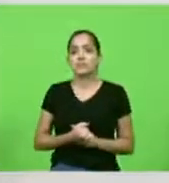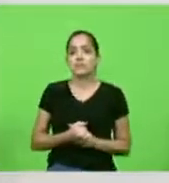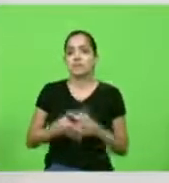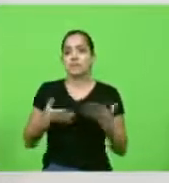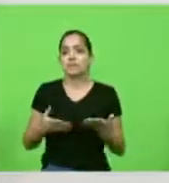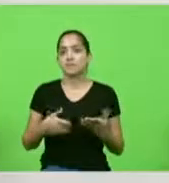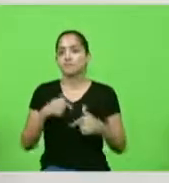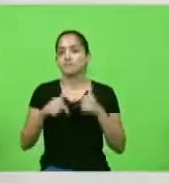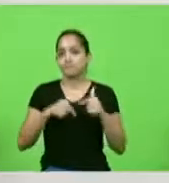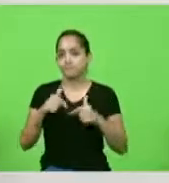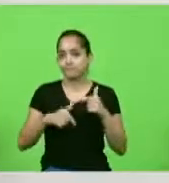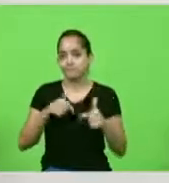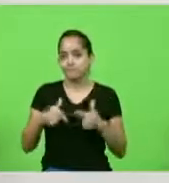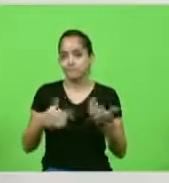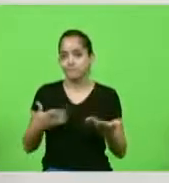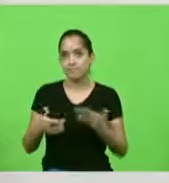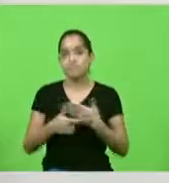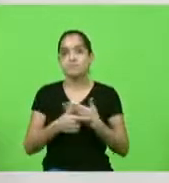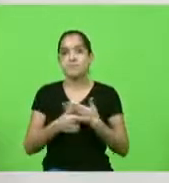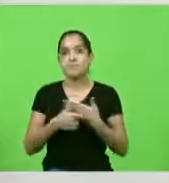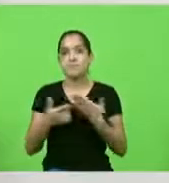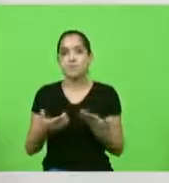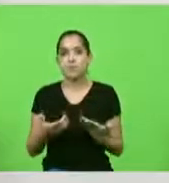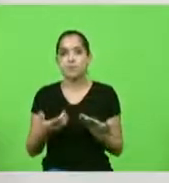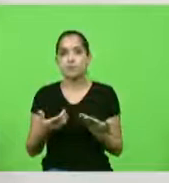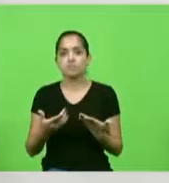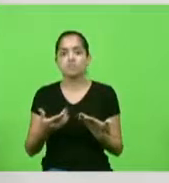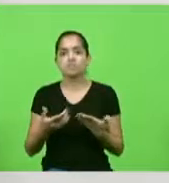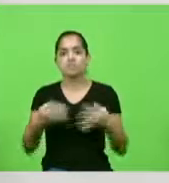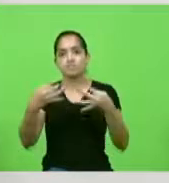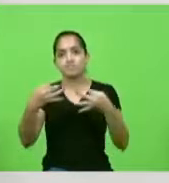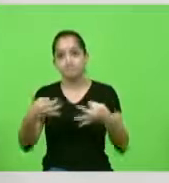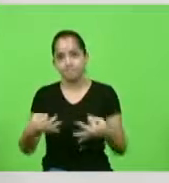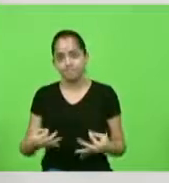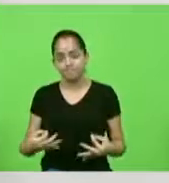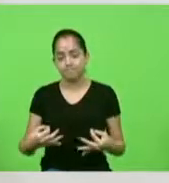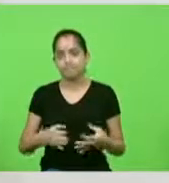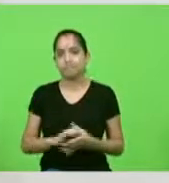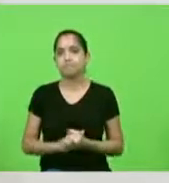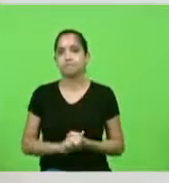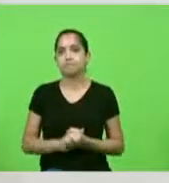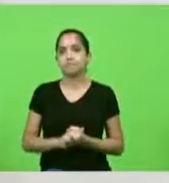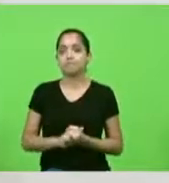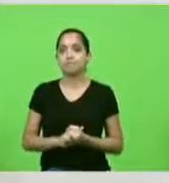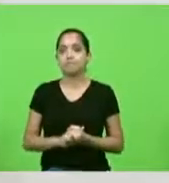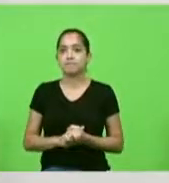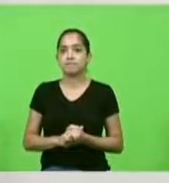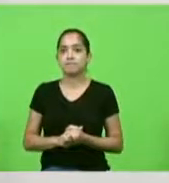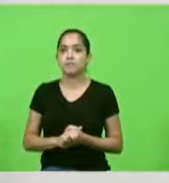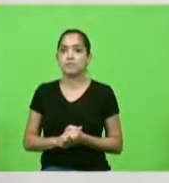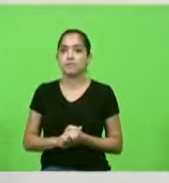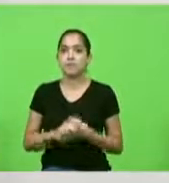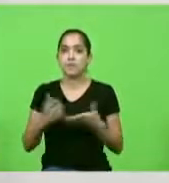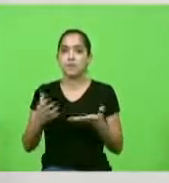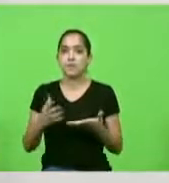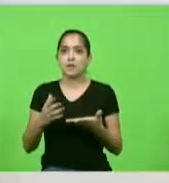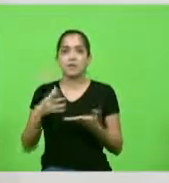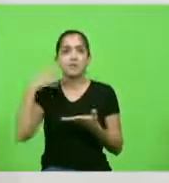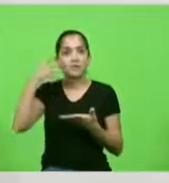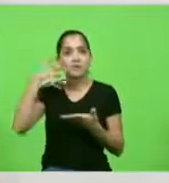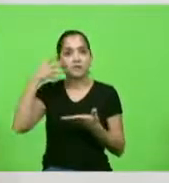da maneira mais adequada. Me manifestei apenas